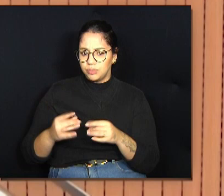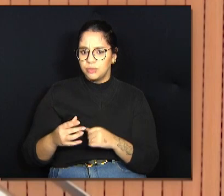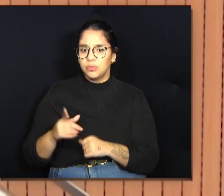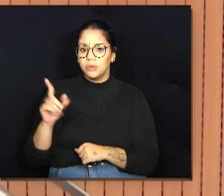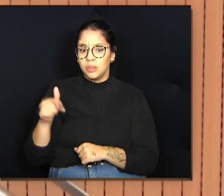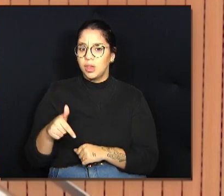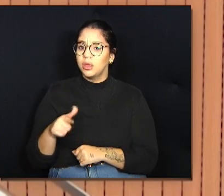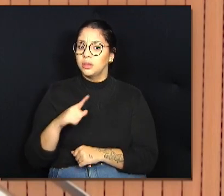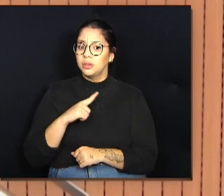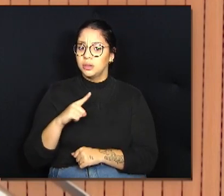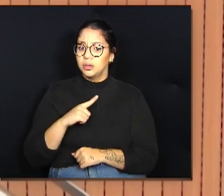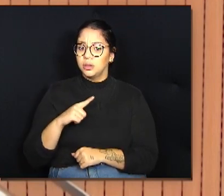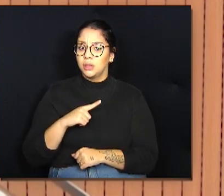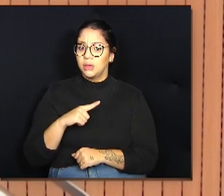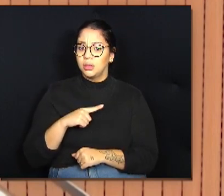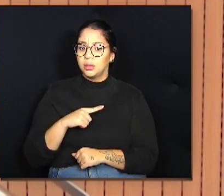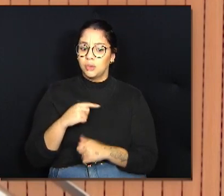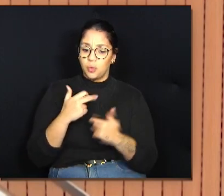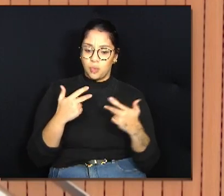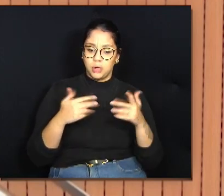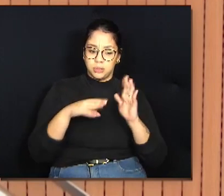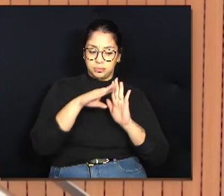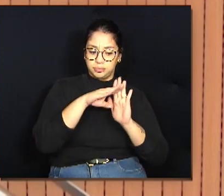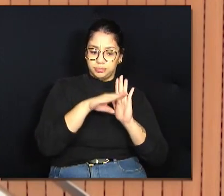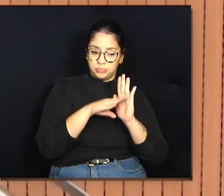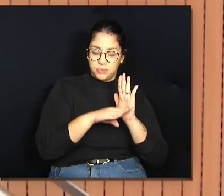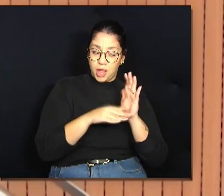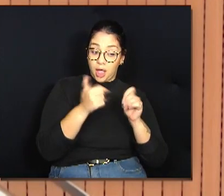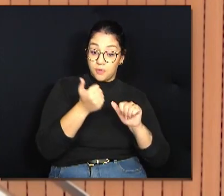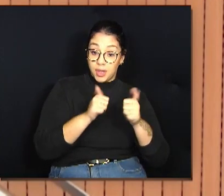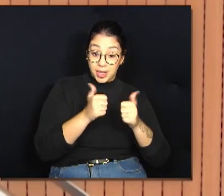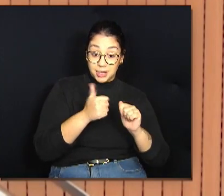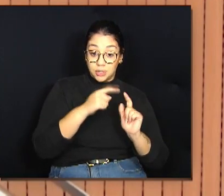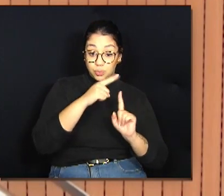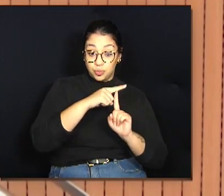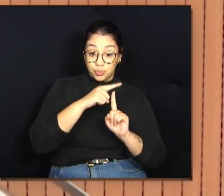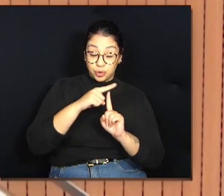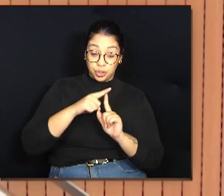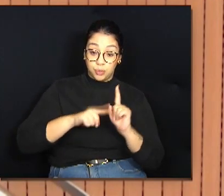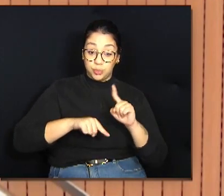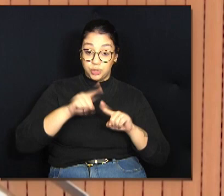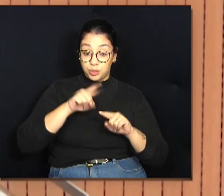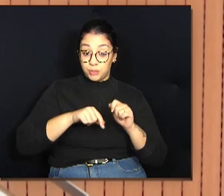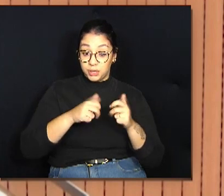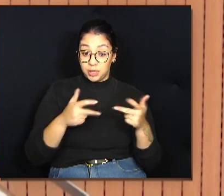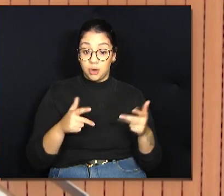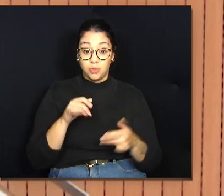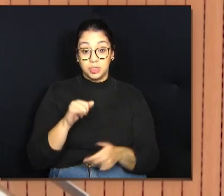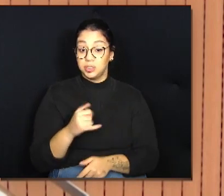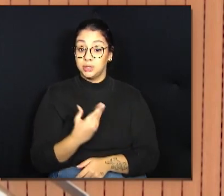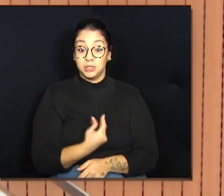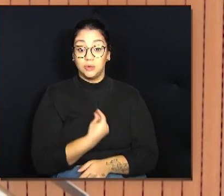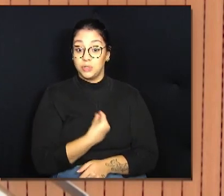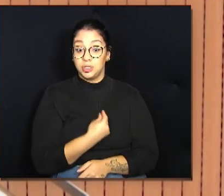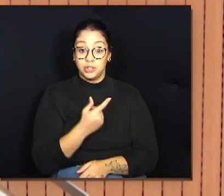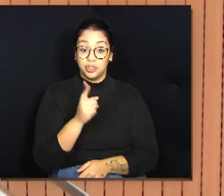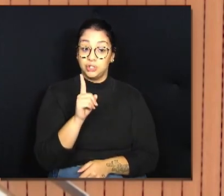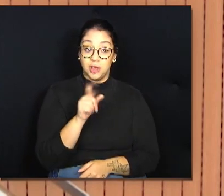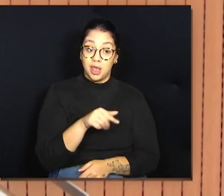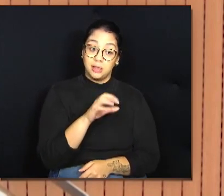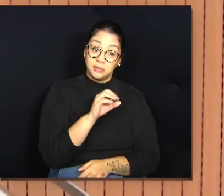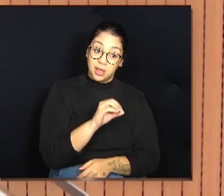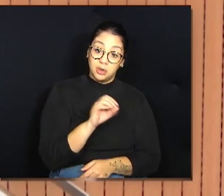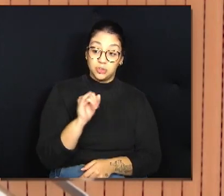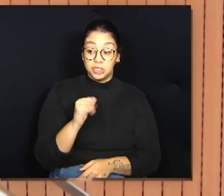colocado aqui pontos. Então em cada avaliação, dependendo do tipo de material, se não existir é zero, mas se